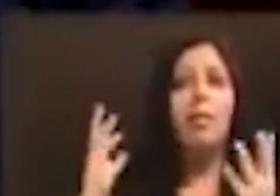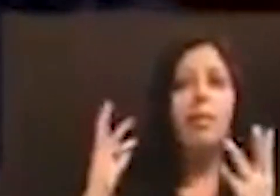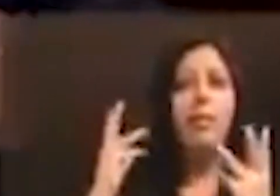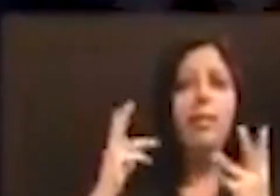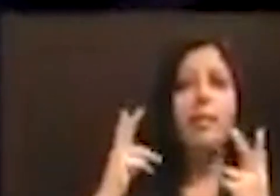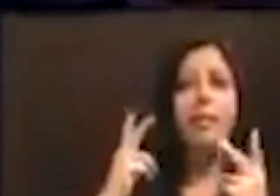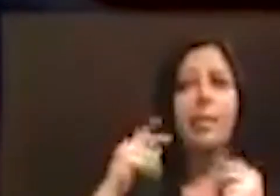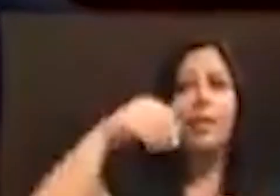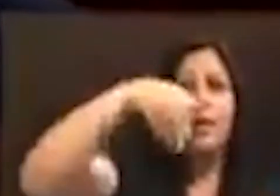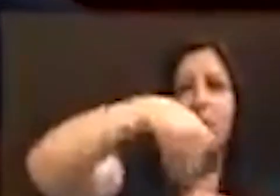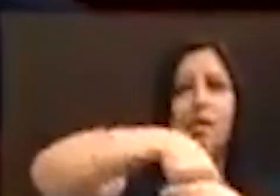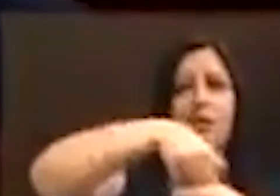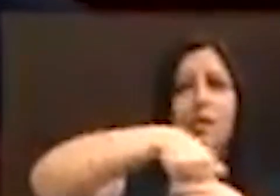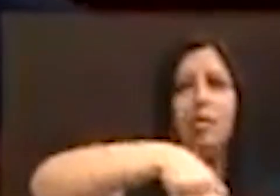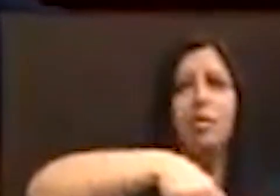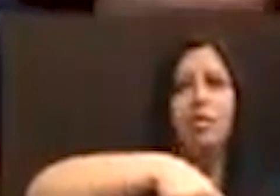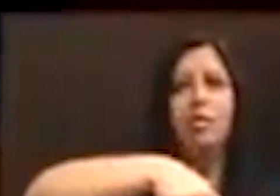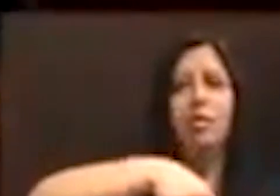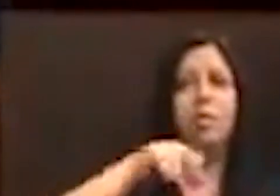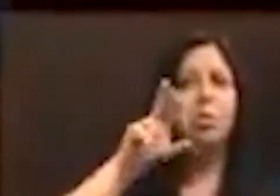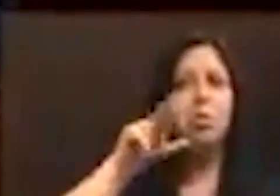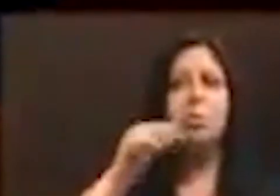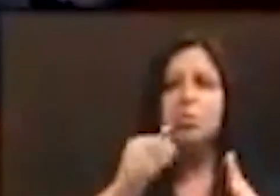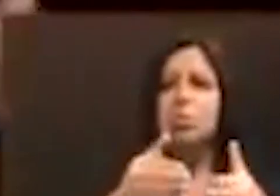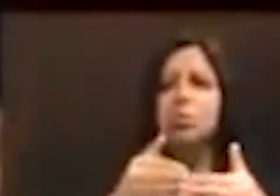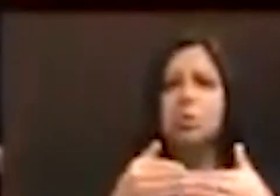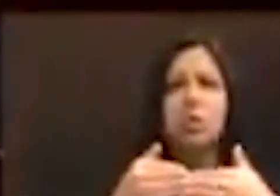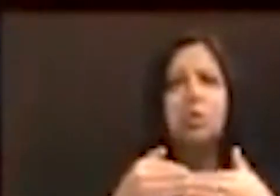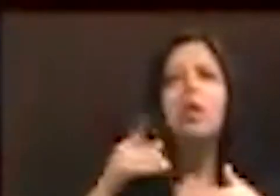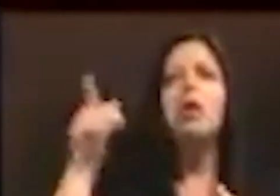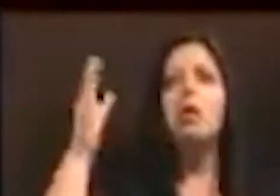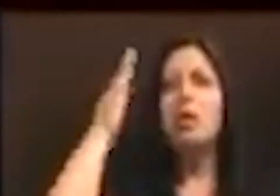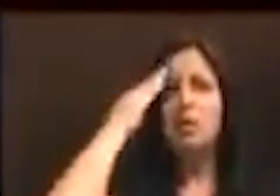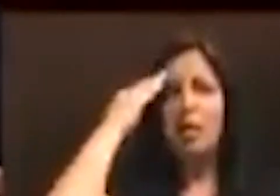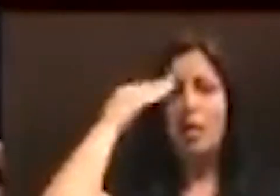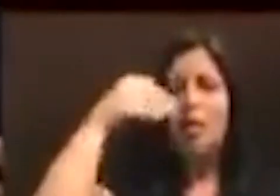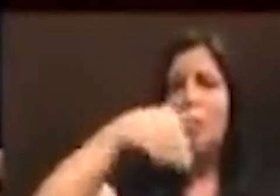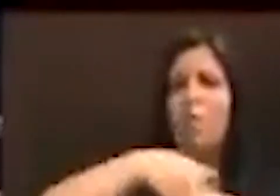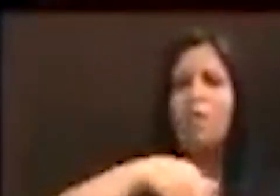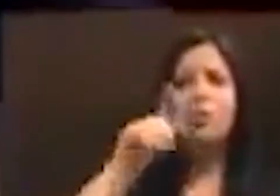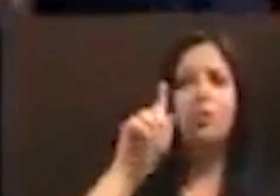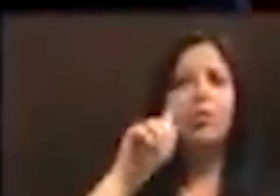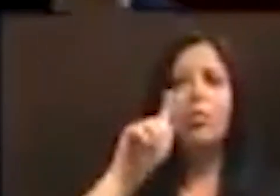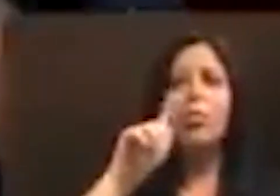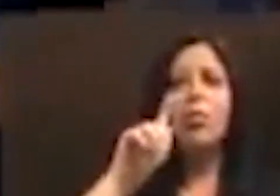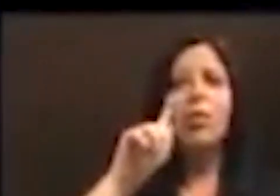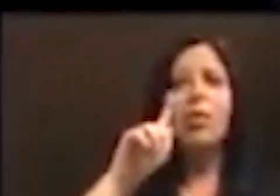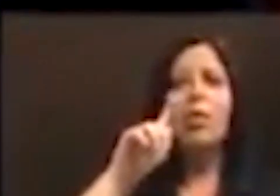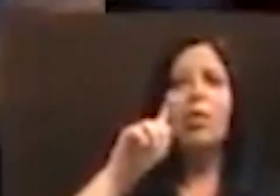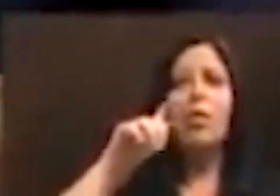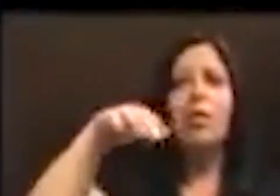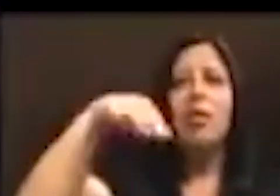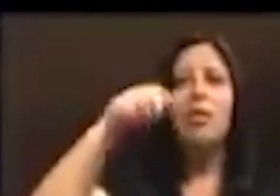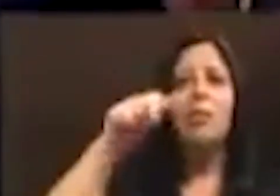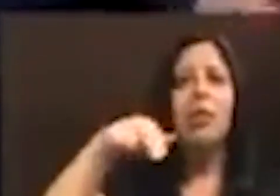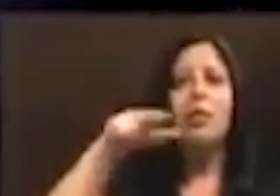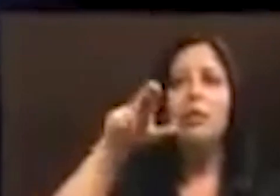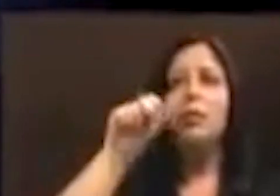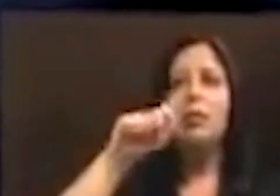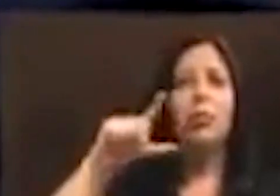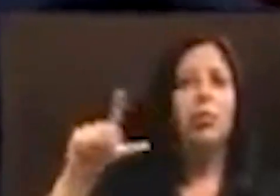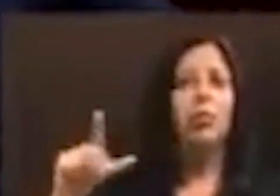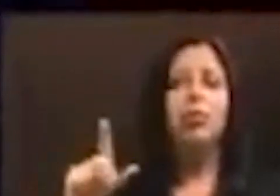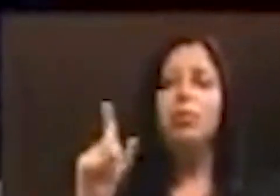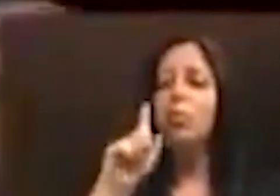votos. Nunca foi pedido isso. Até porque ela sabe que o voto não é mais manual. Não existe mais como fazer a